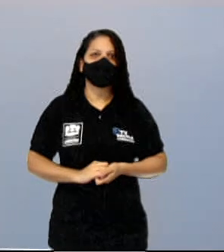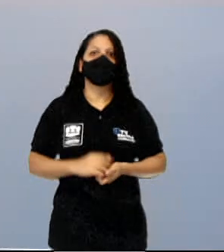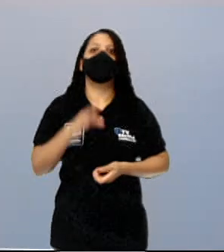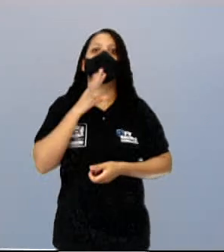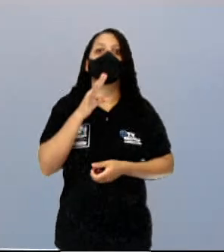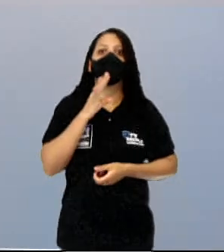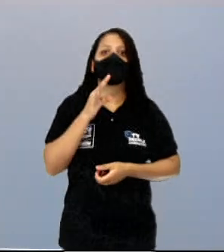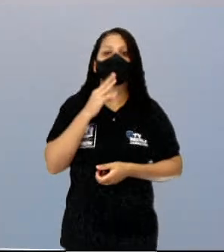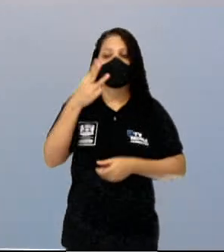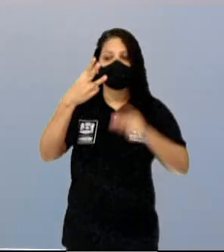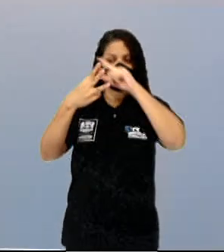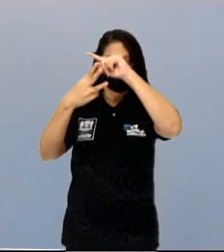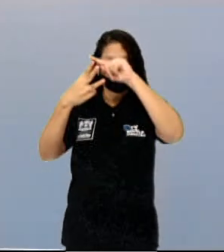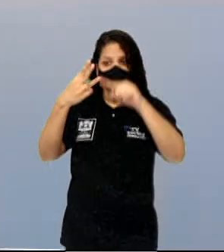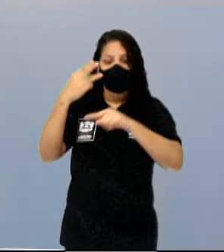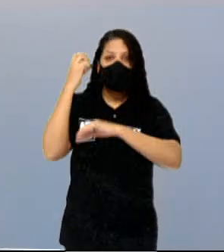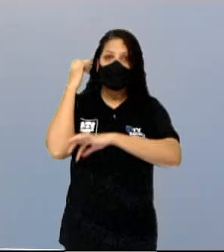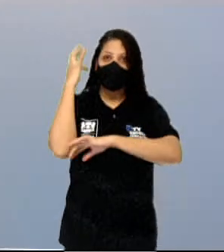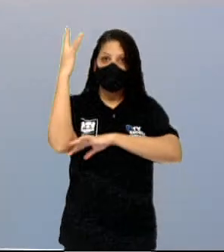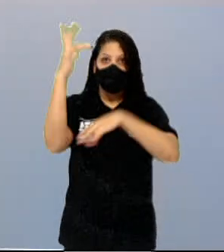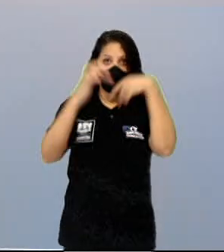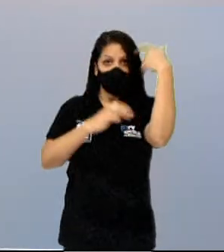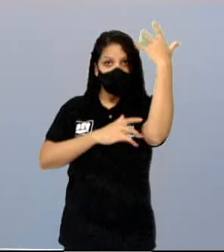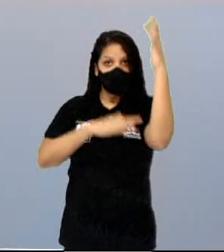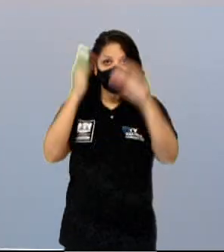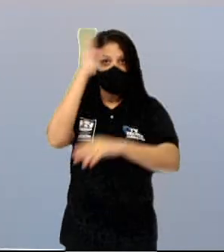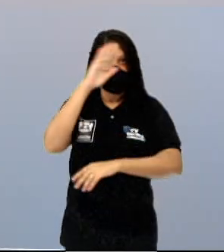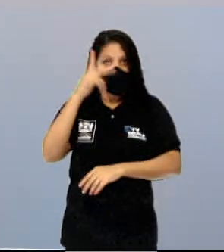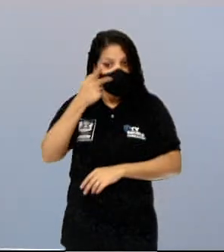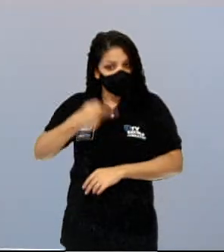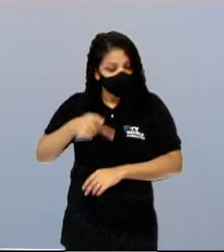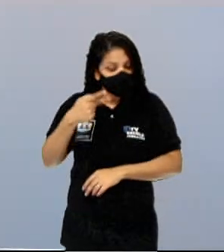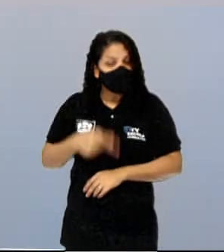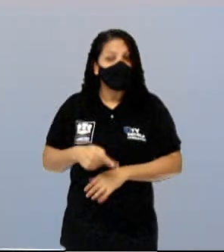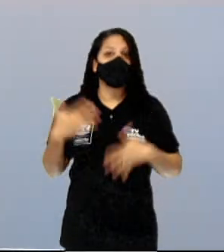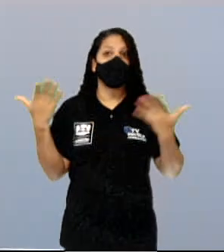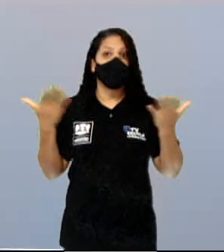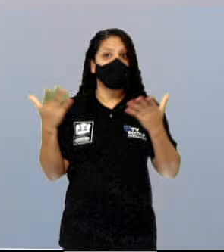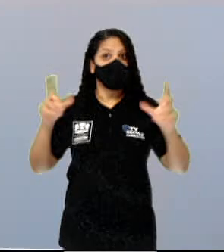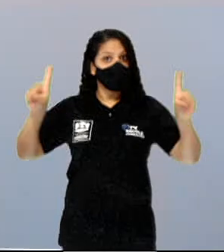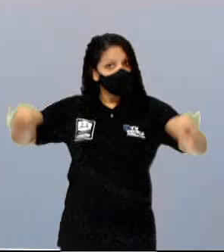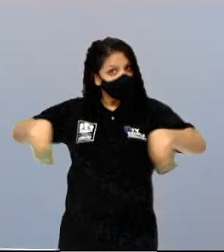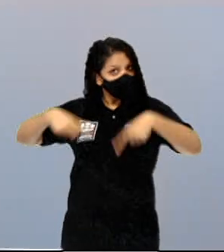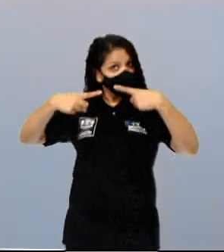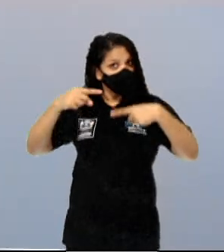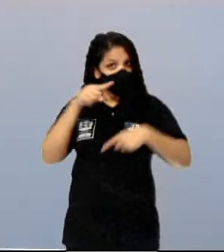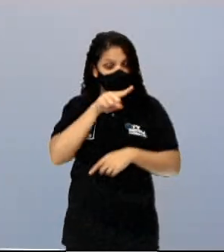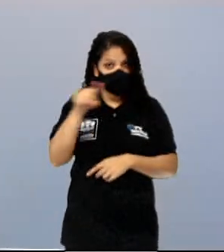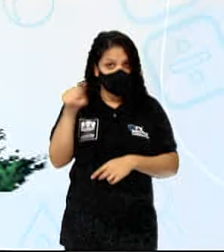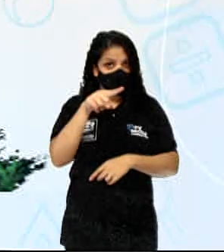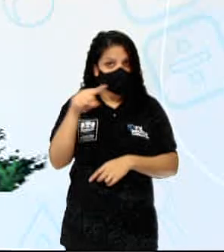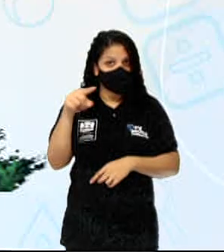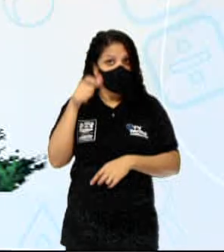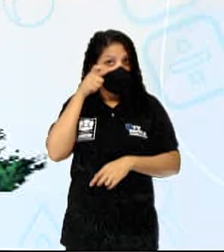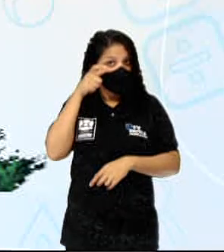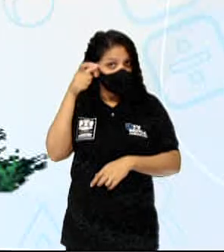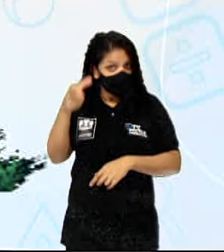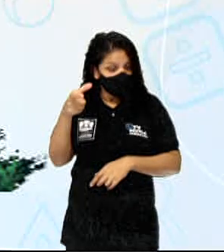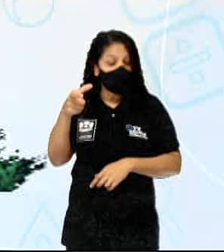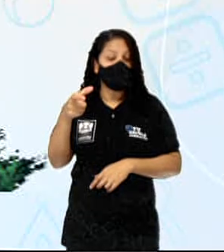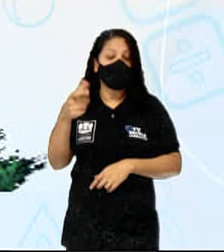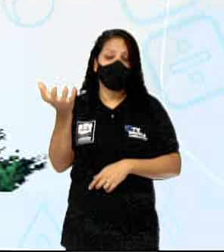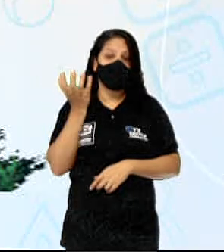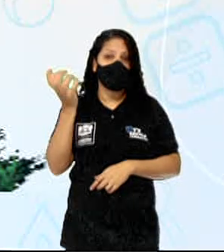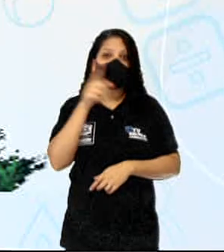florestas brasileiras e agora eu queria deixar um desafio pra você. Preste bem atenção. Eu quero que você